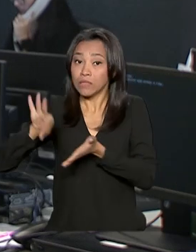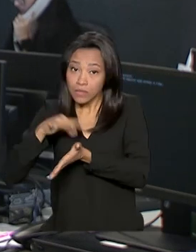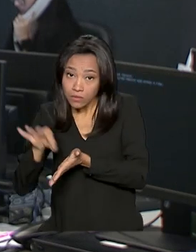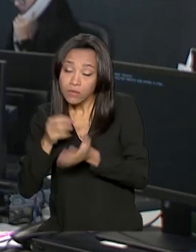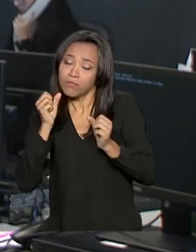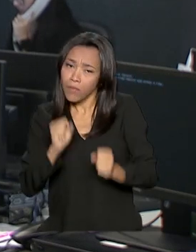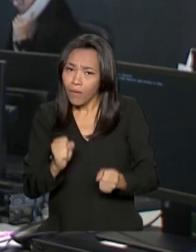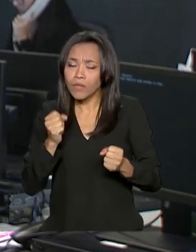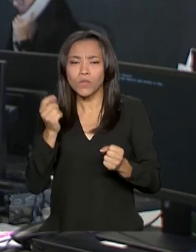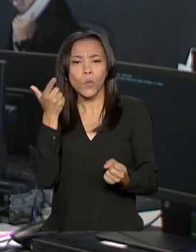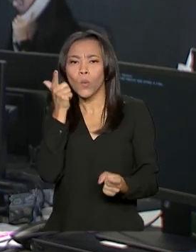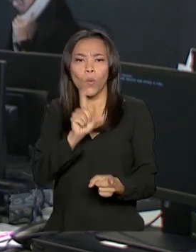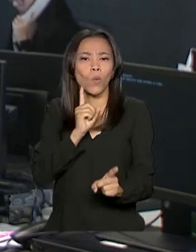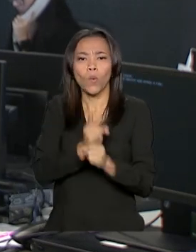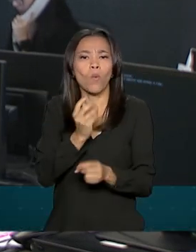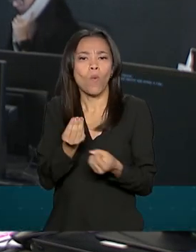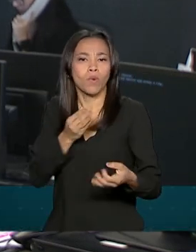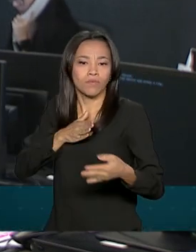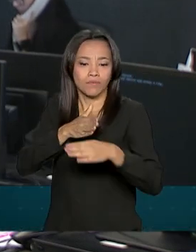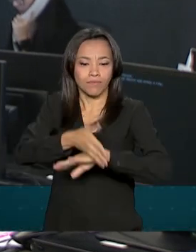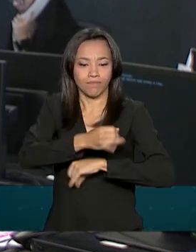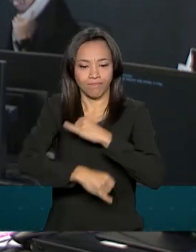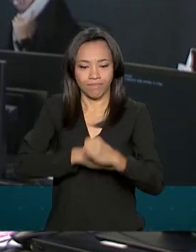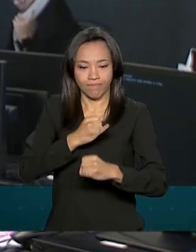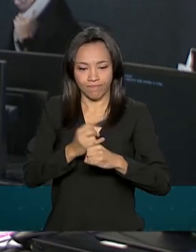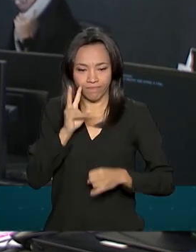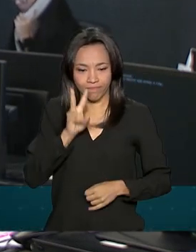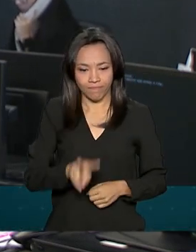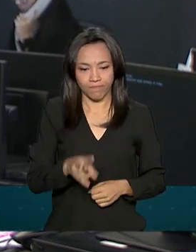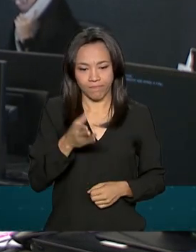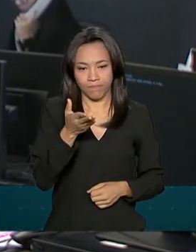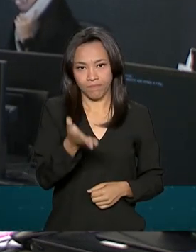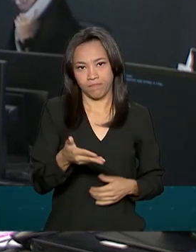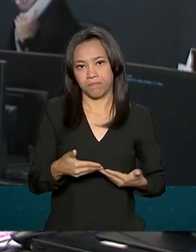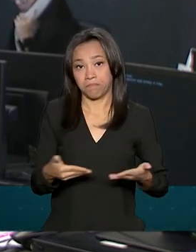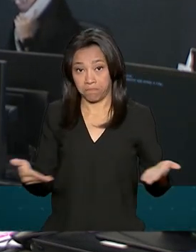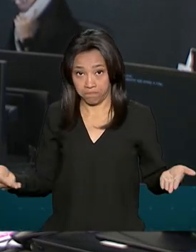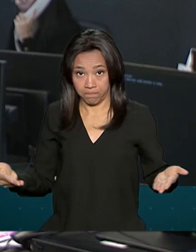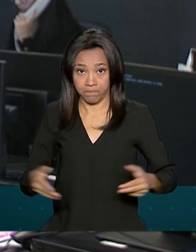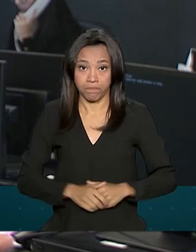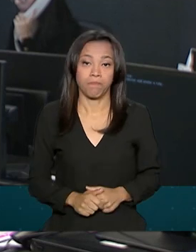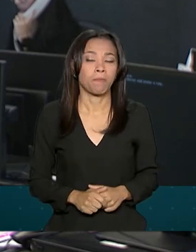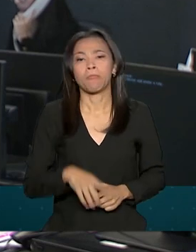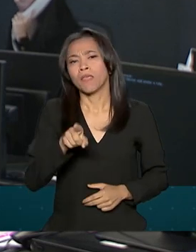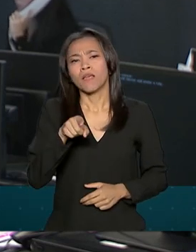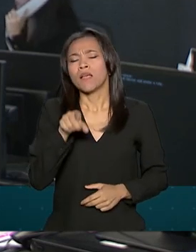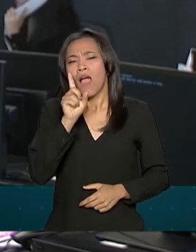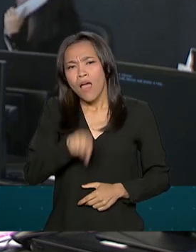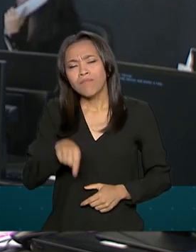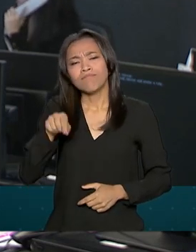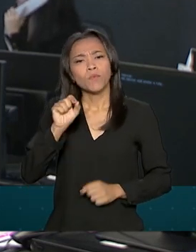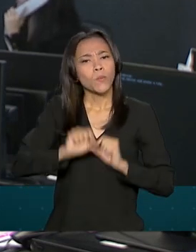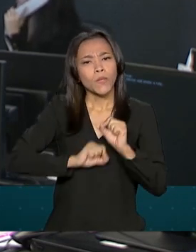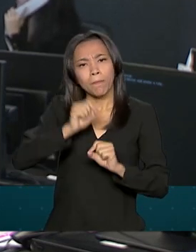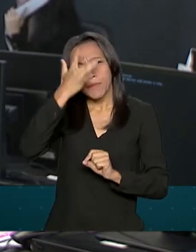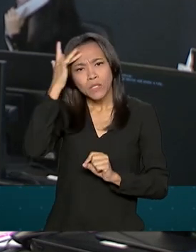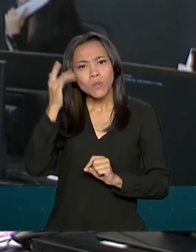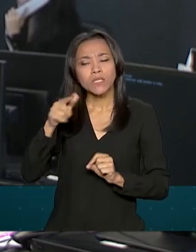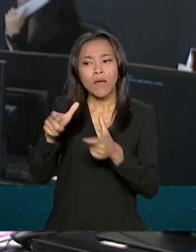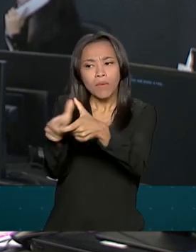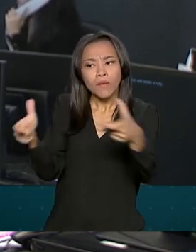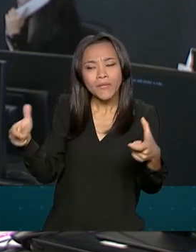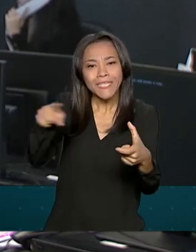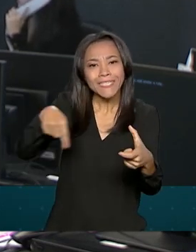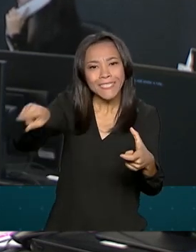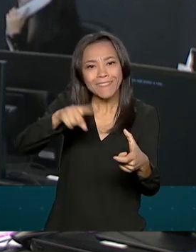encontrados no site do Inep, www.inep.gov.br. Em geral, são pessoas que, na maioria dos casos,